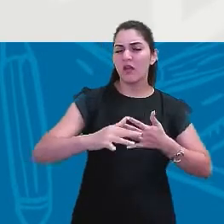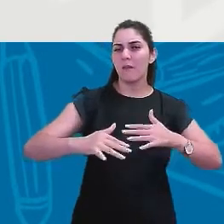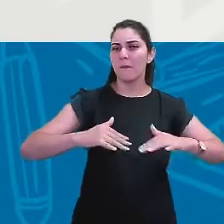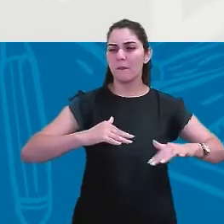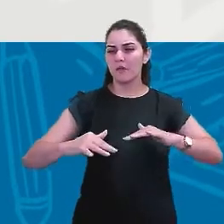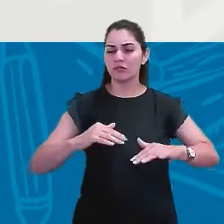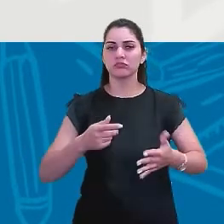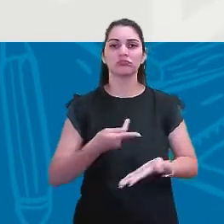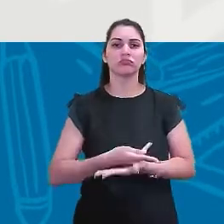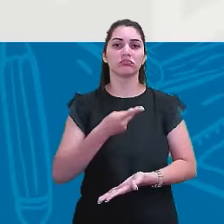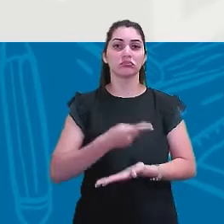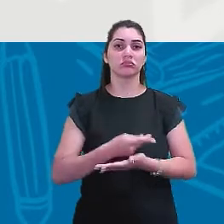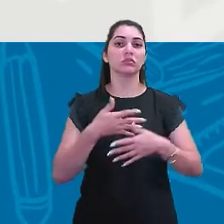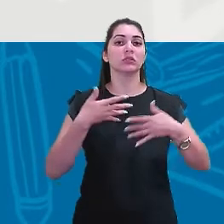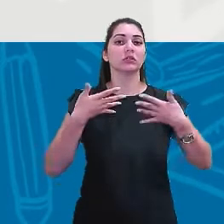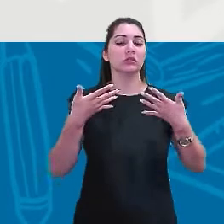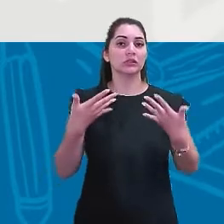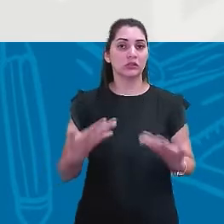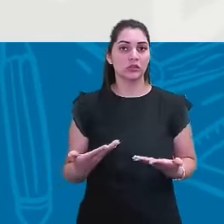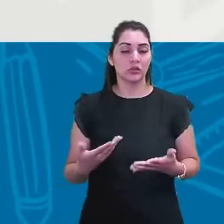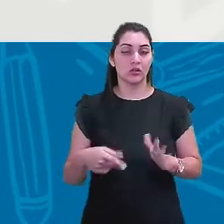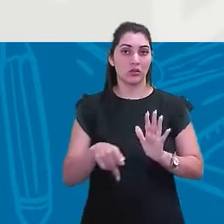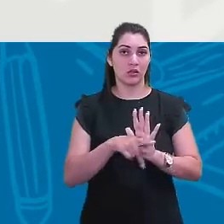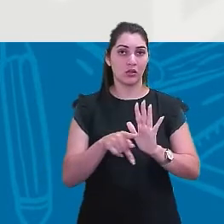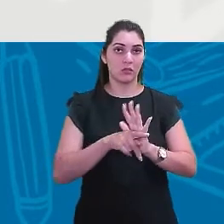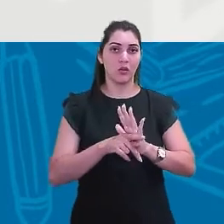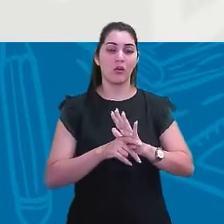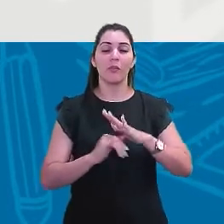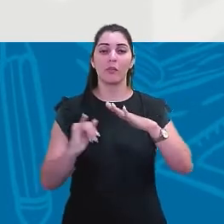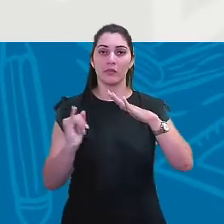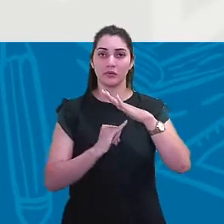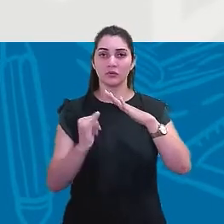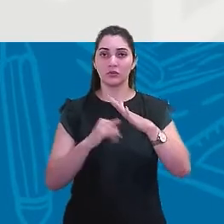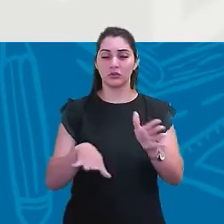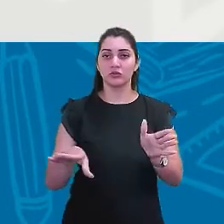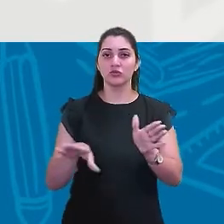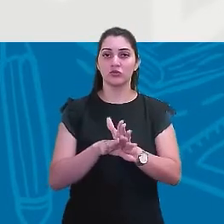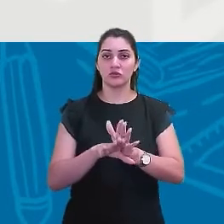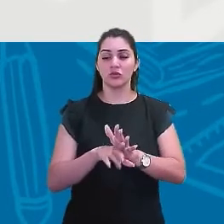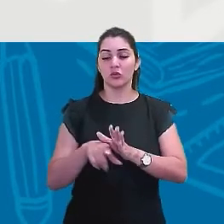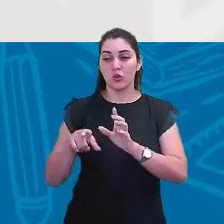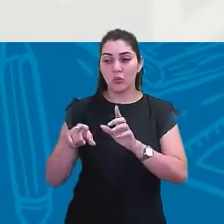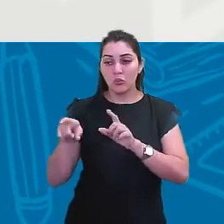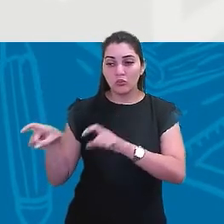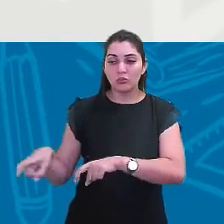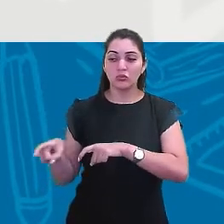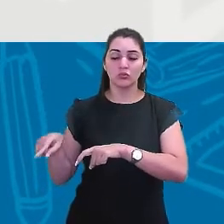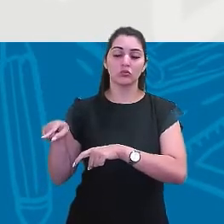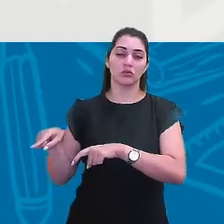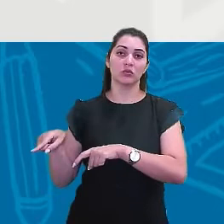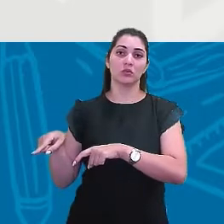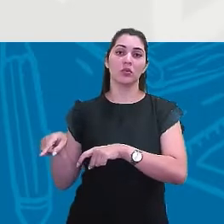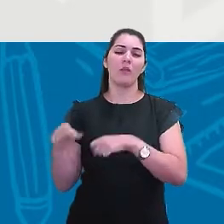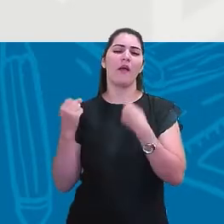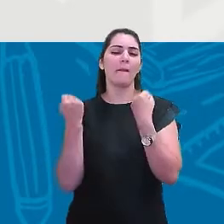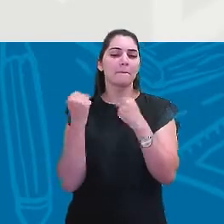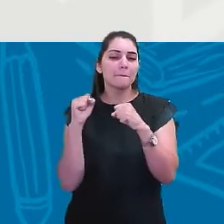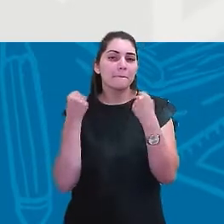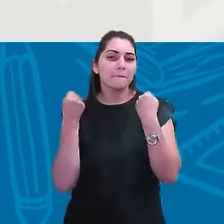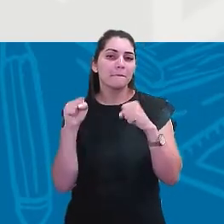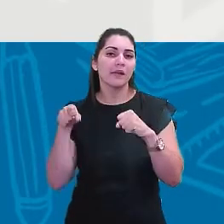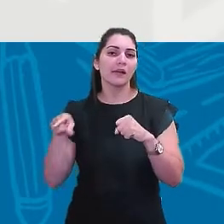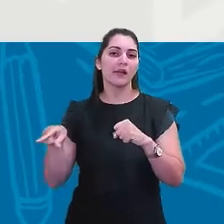acontecendo. Então a própria industrialização chegou no campo e aí as máquinas chegaram,